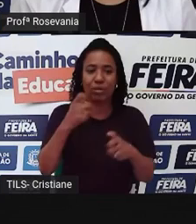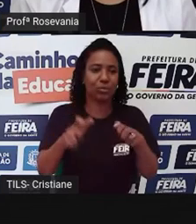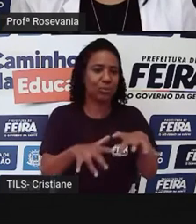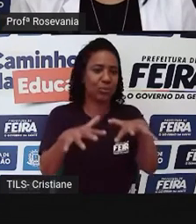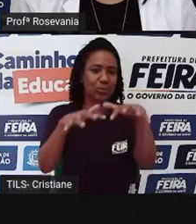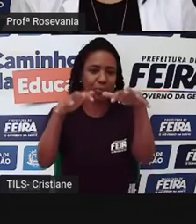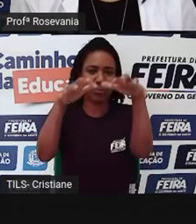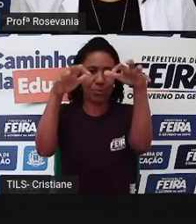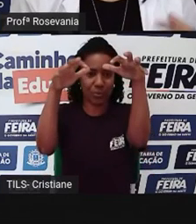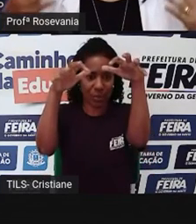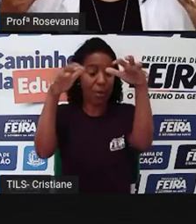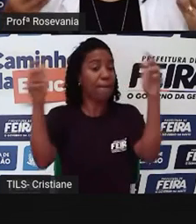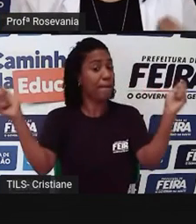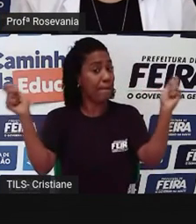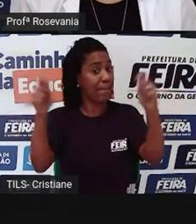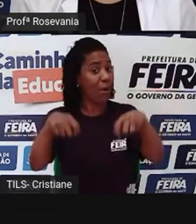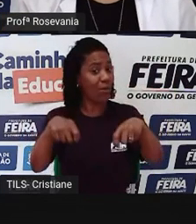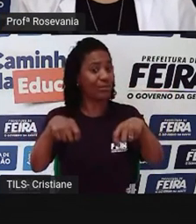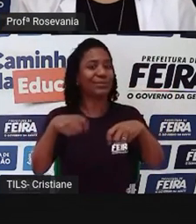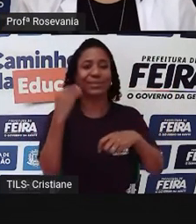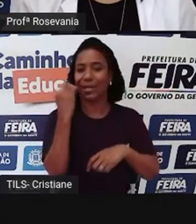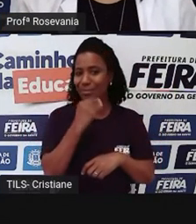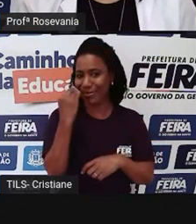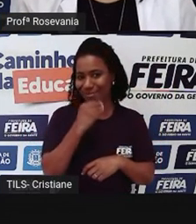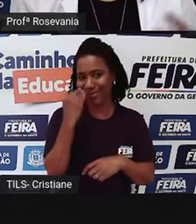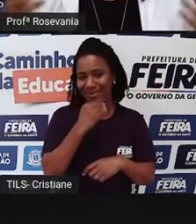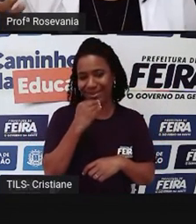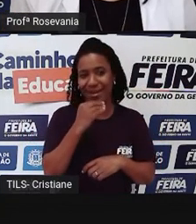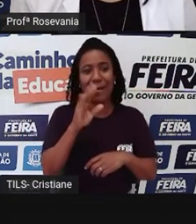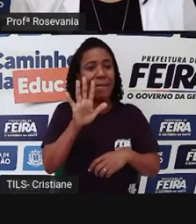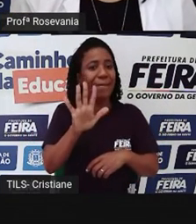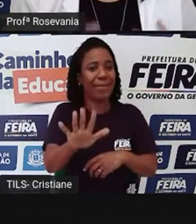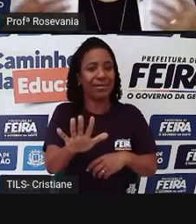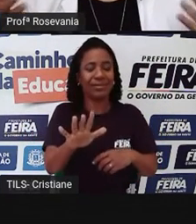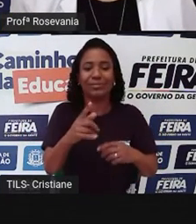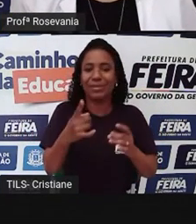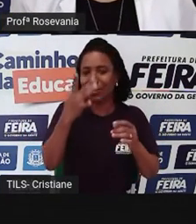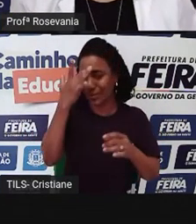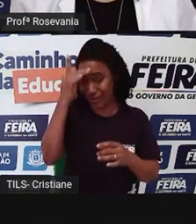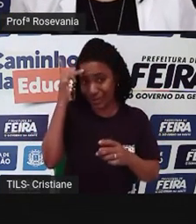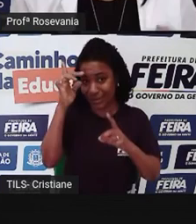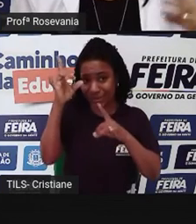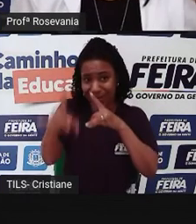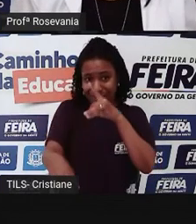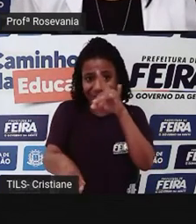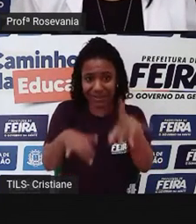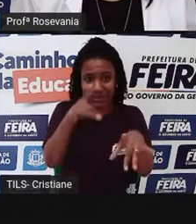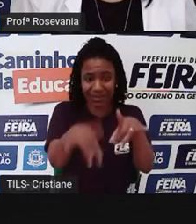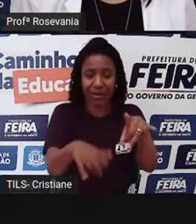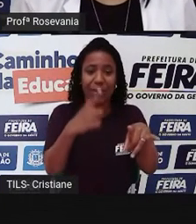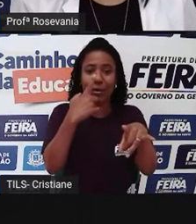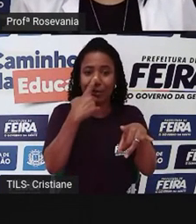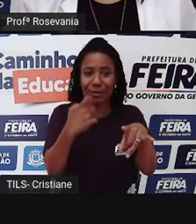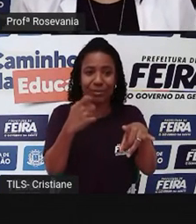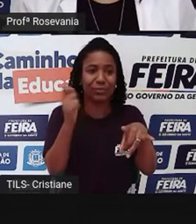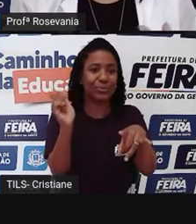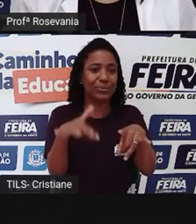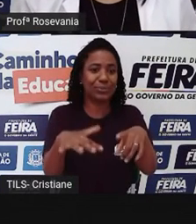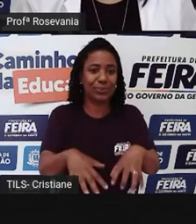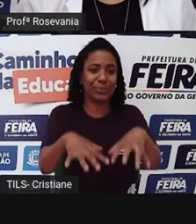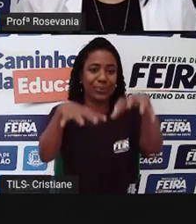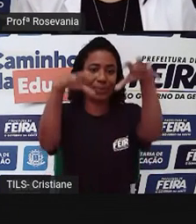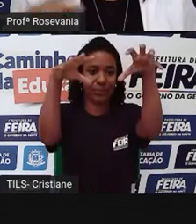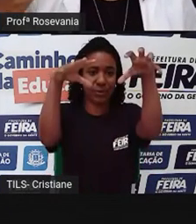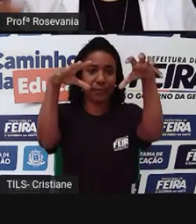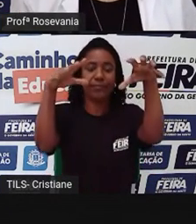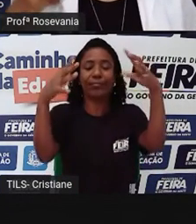reaproveitado. Aí a gente desperdiça muito e aí vem uma outra questão que tem alguns que não tem nada, não tem nem o